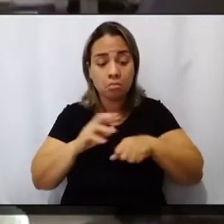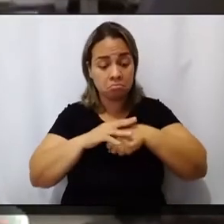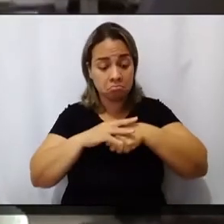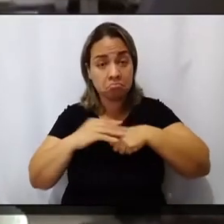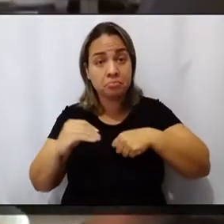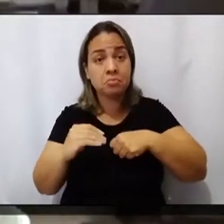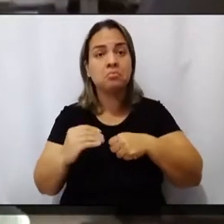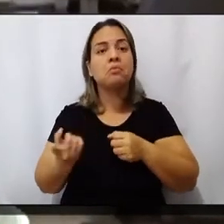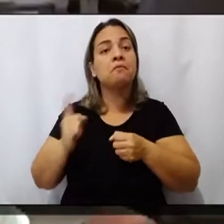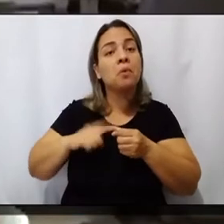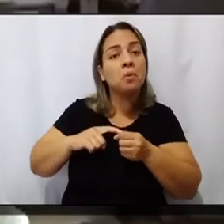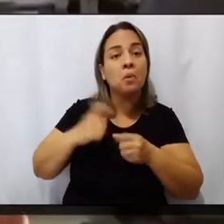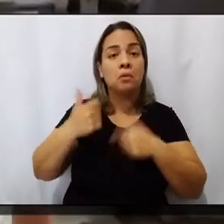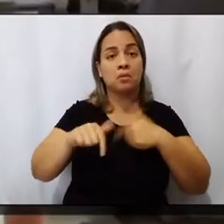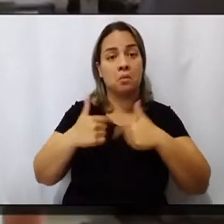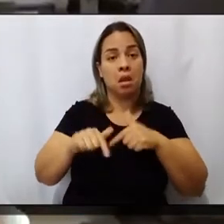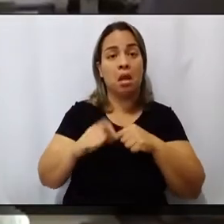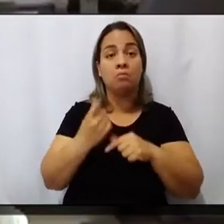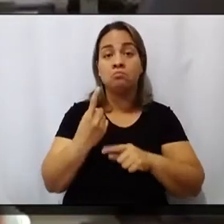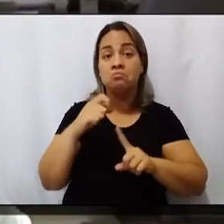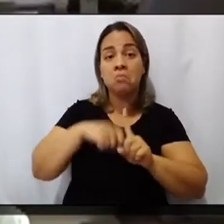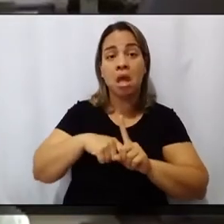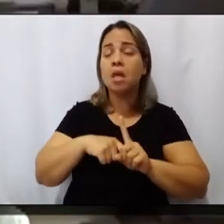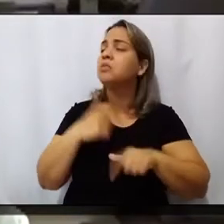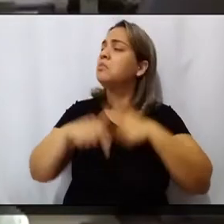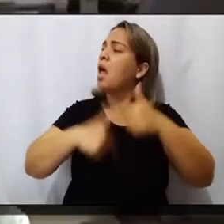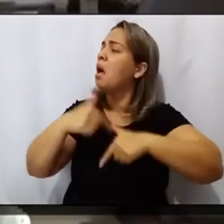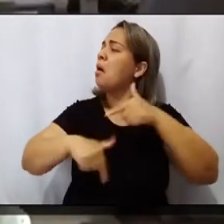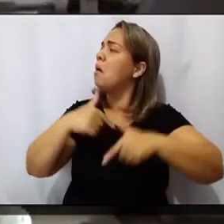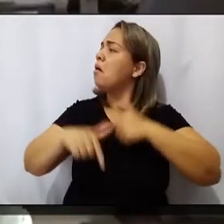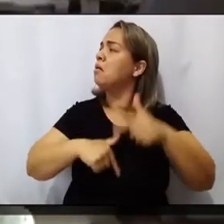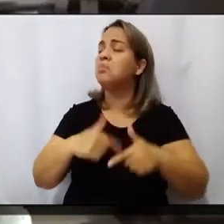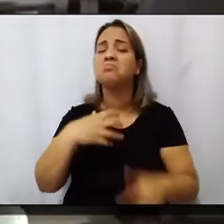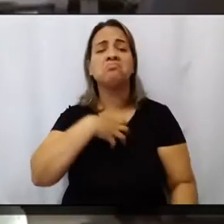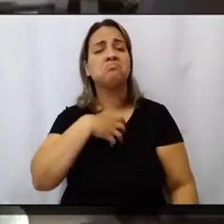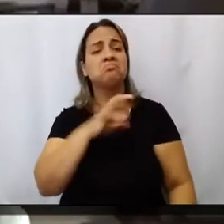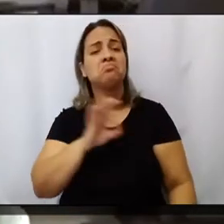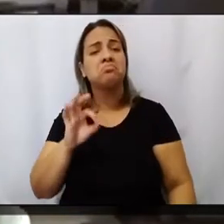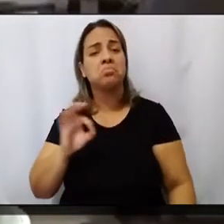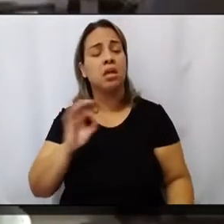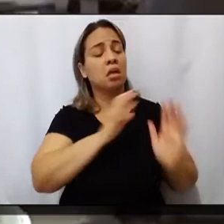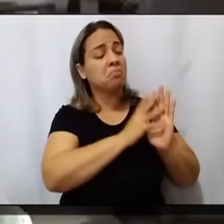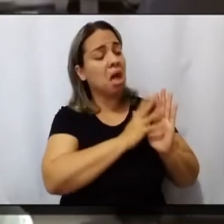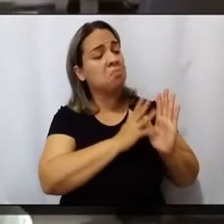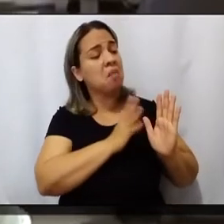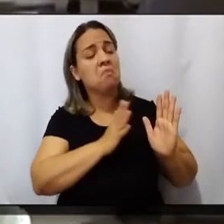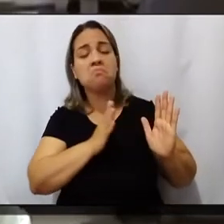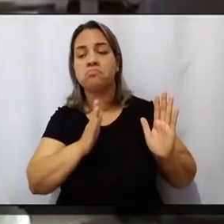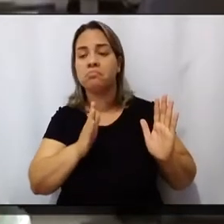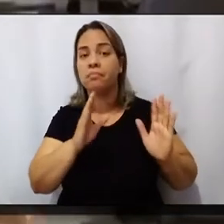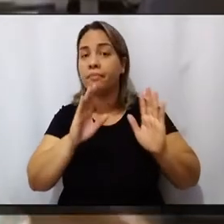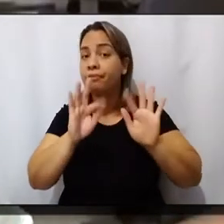trabalhar, passou mais de um mês de mês normal, assintomática, quando no final de um mês de junho,